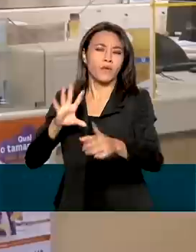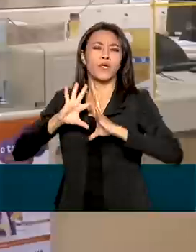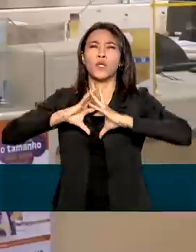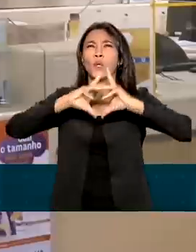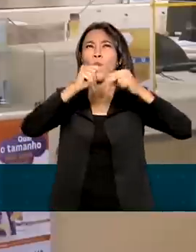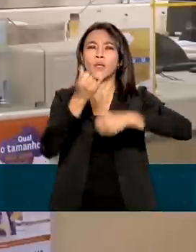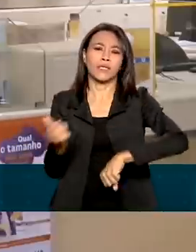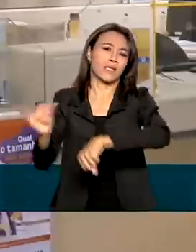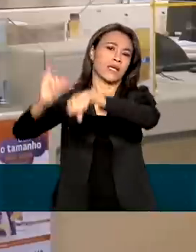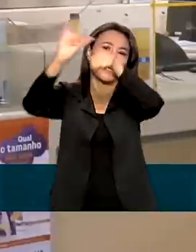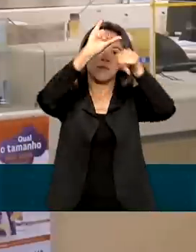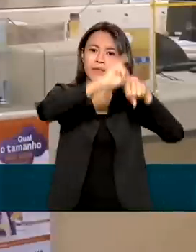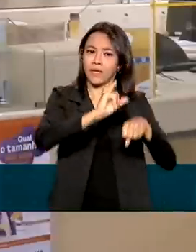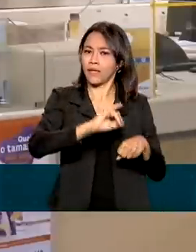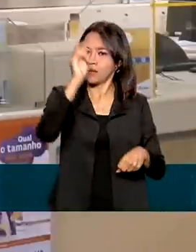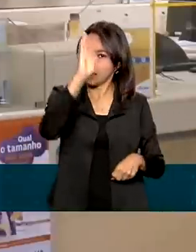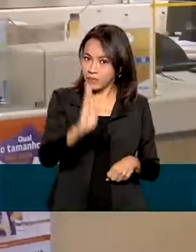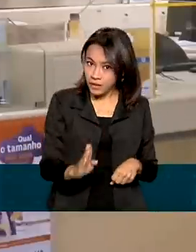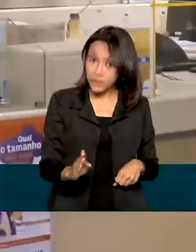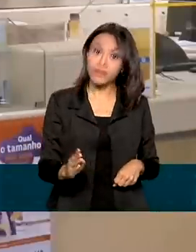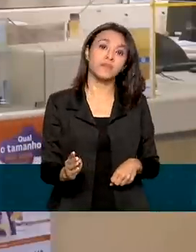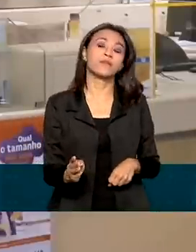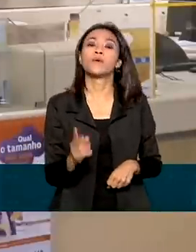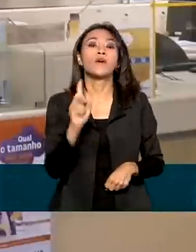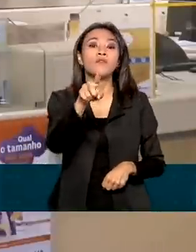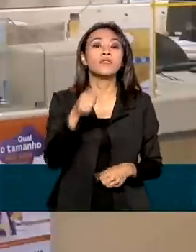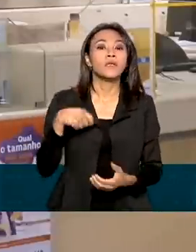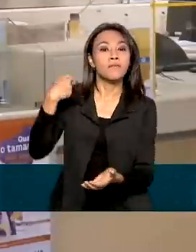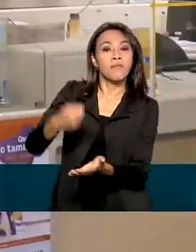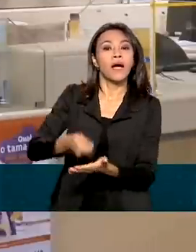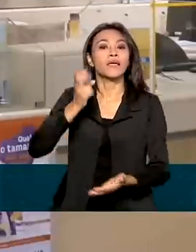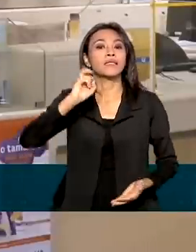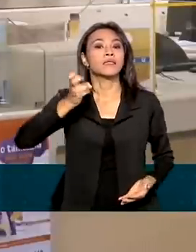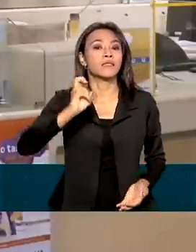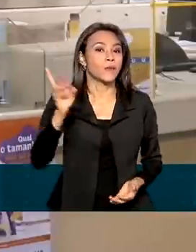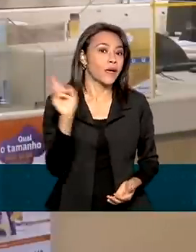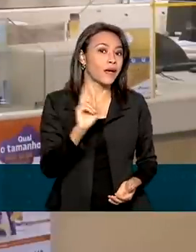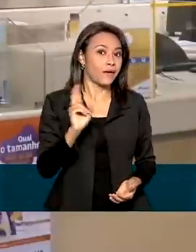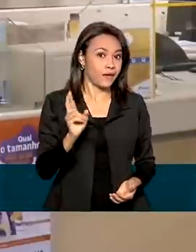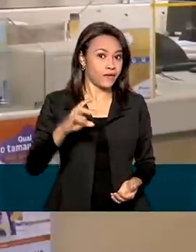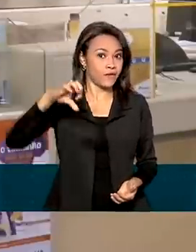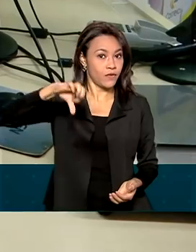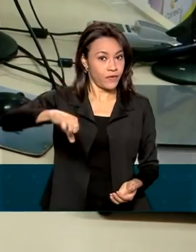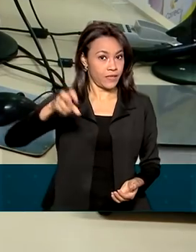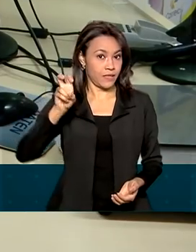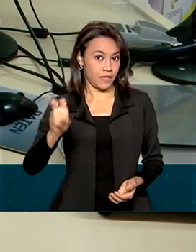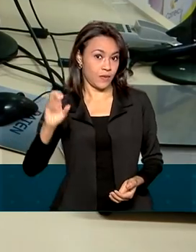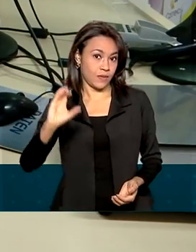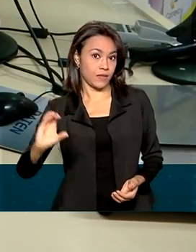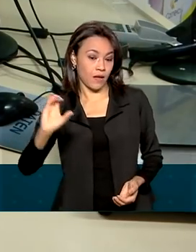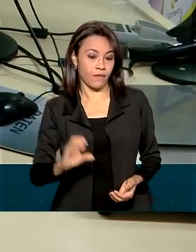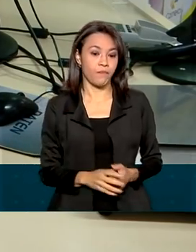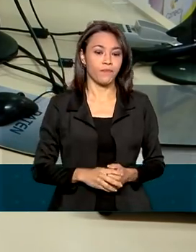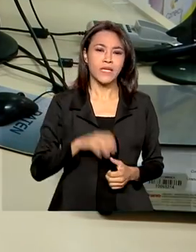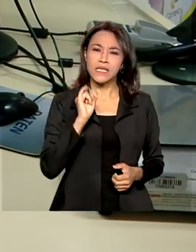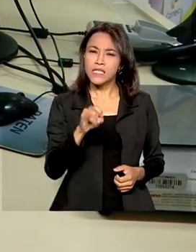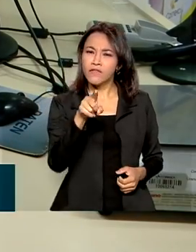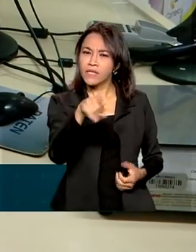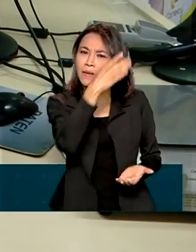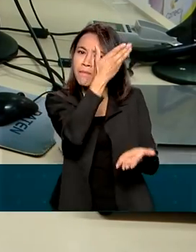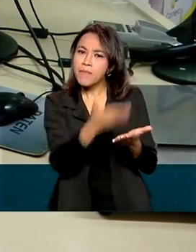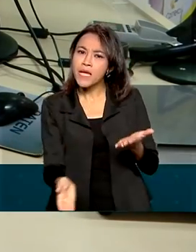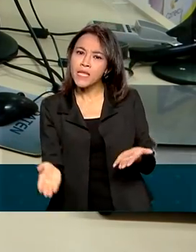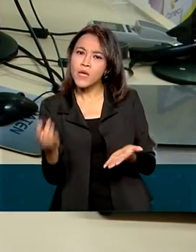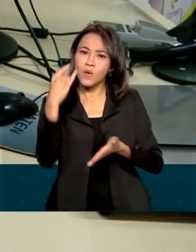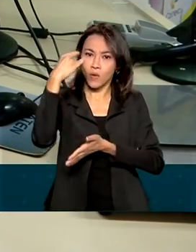do Brasil, a partir de uma taxa de R$,95. Se você perdeu algum documento, pode